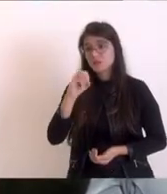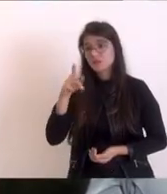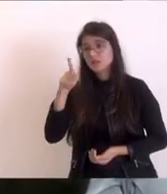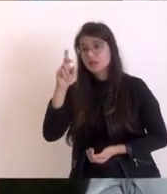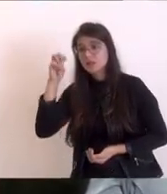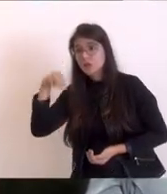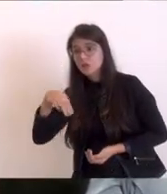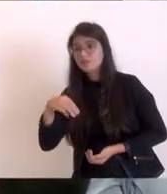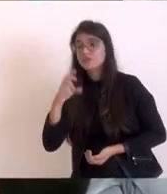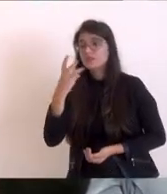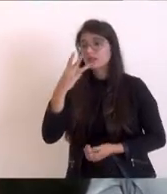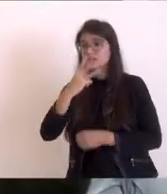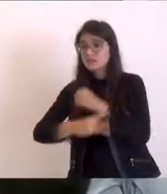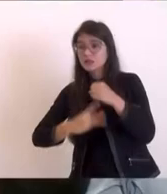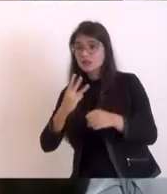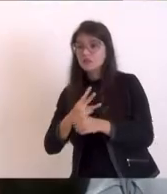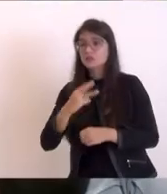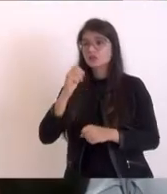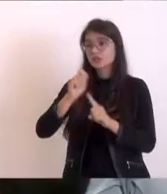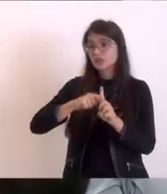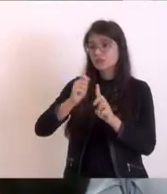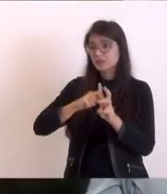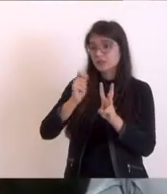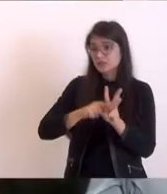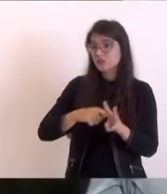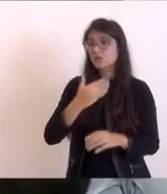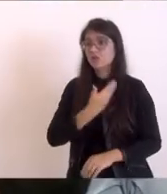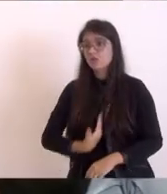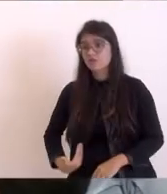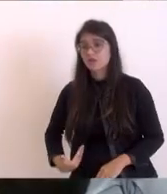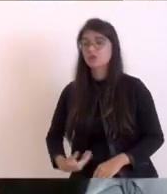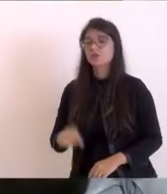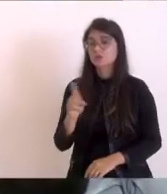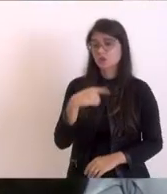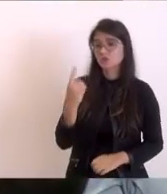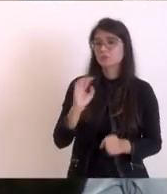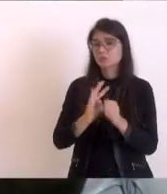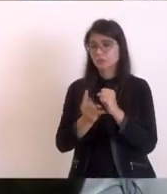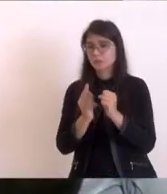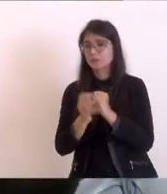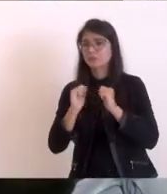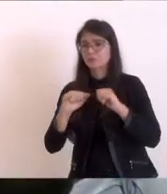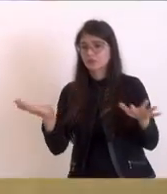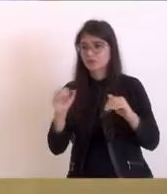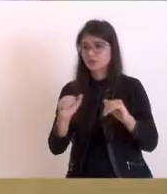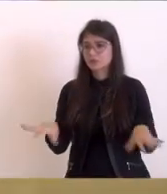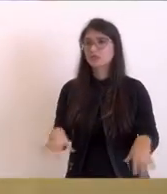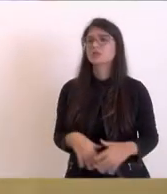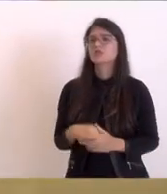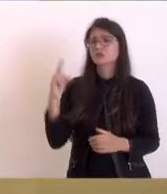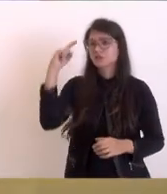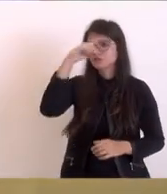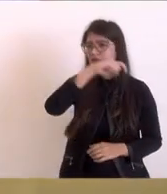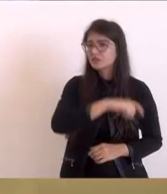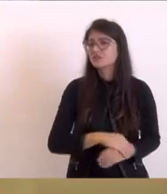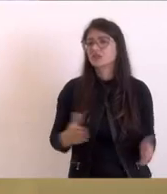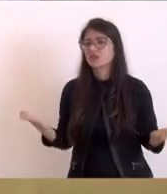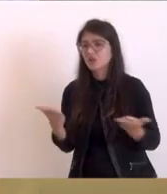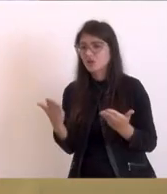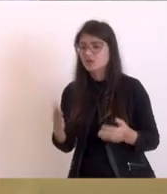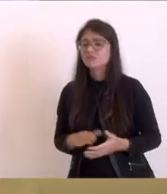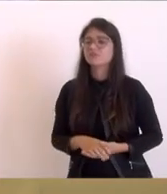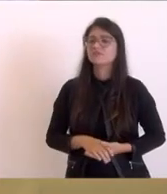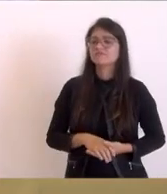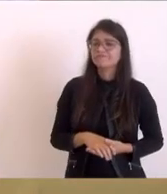em três anos e três meses de governo. Nós pegamos uma pandemia, pegamos uma eleição suprimentar com uma oposição